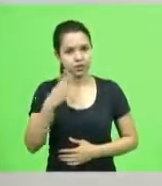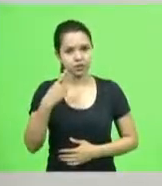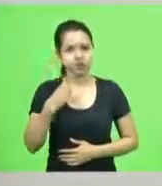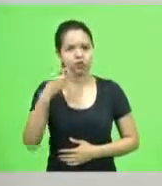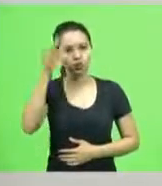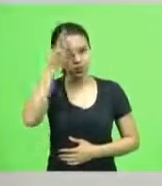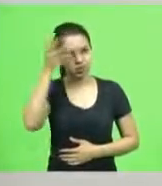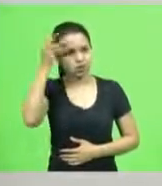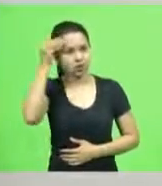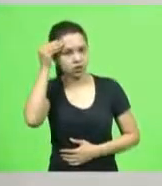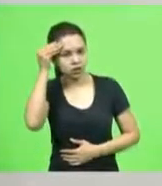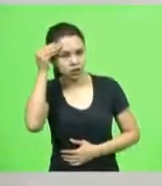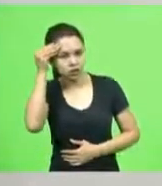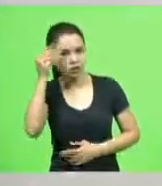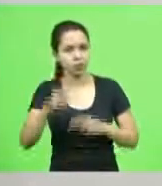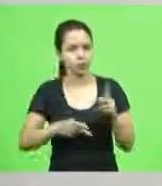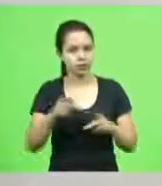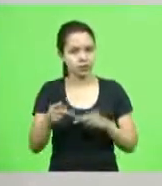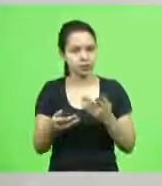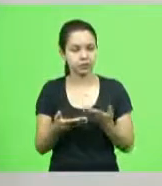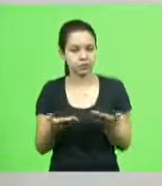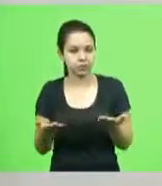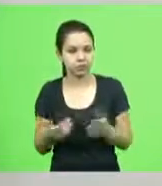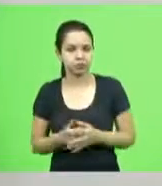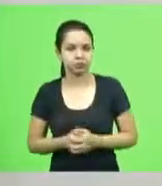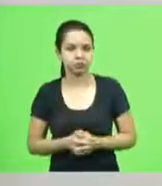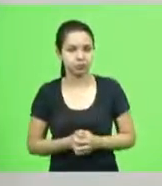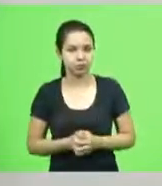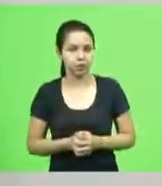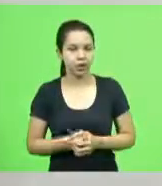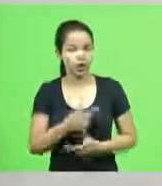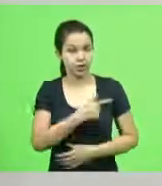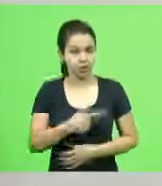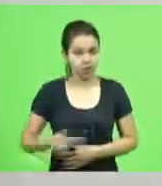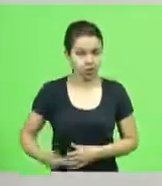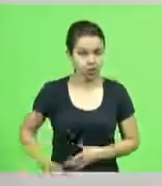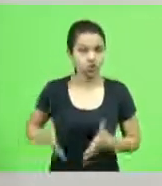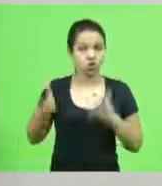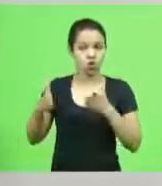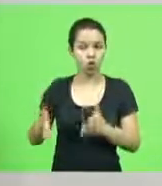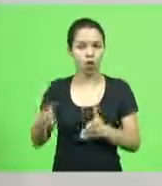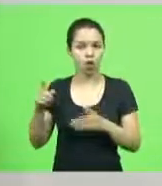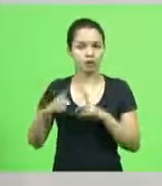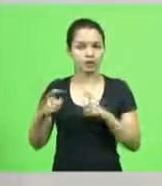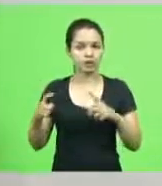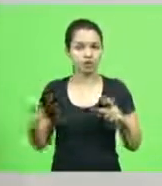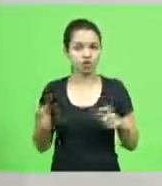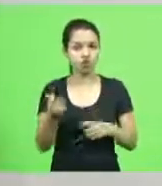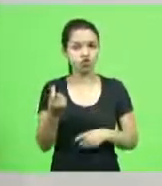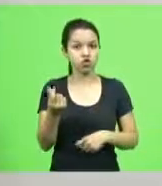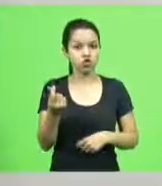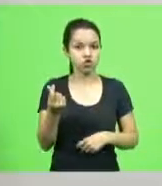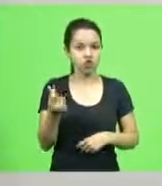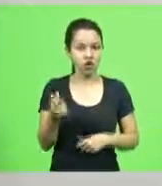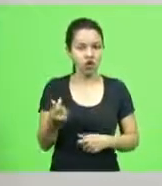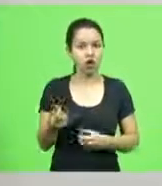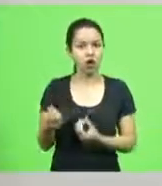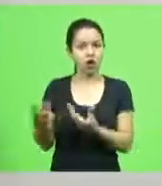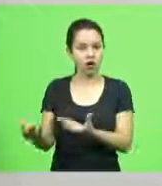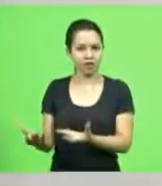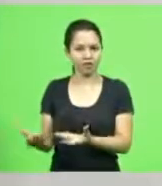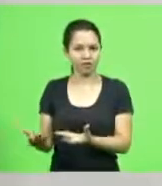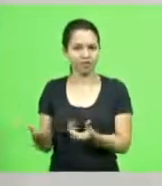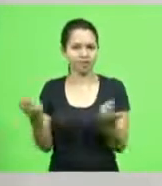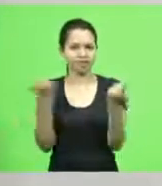que quando o governador chegou lá em Brasília oferecendo dinheiro a risada foi repleta porque não tinha